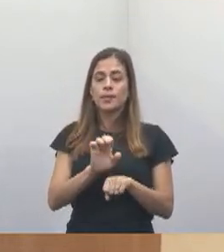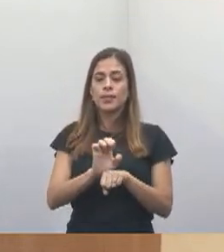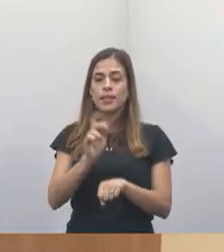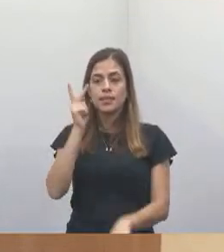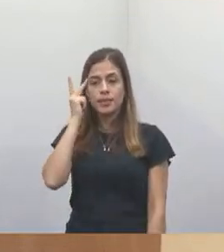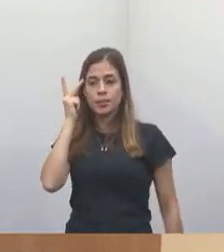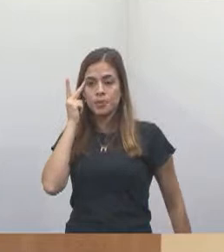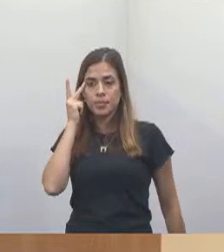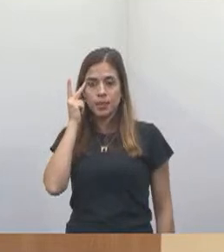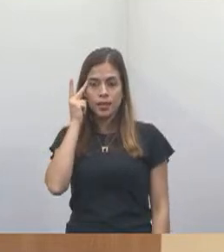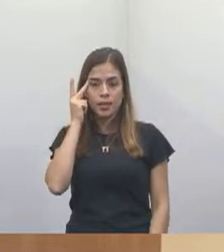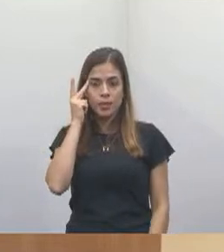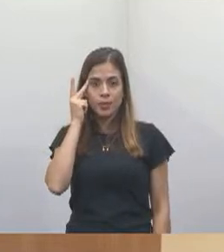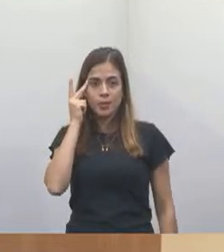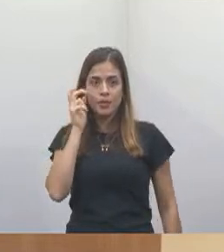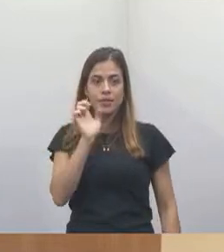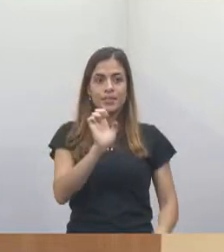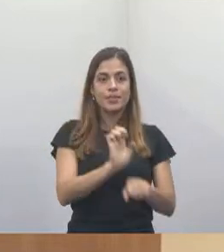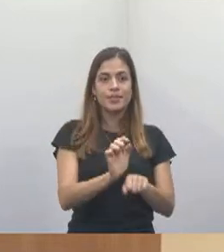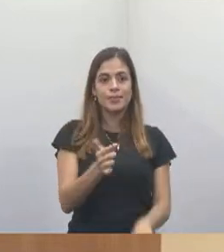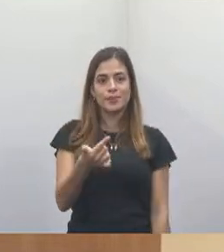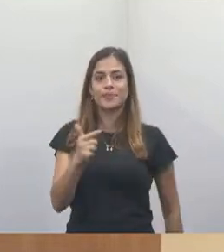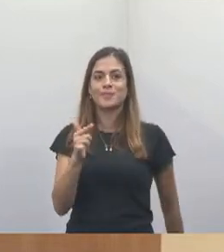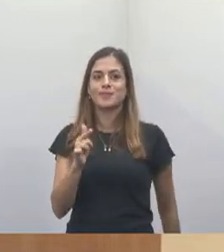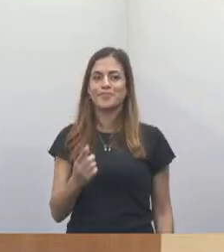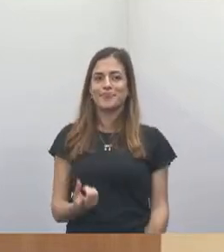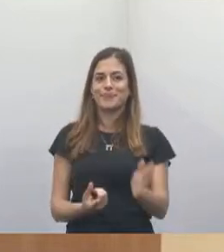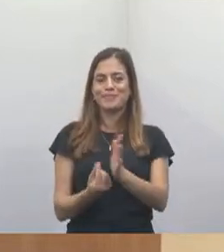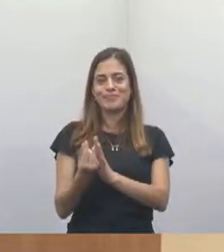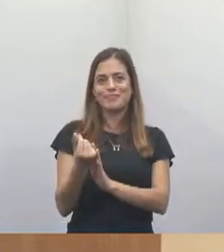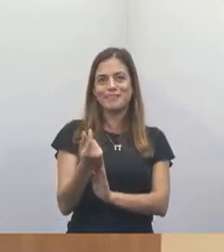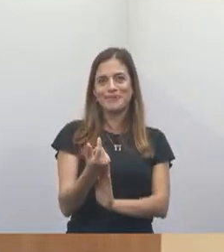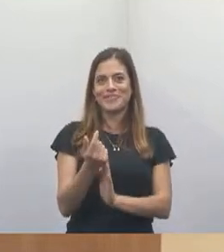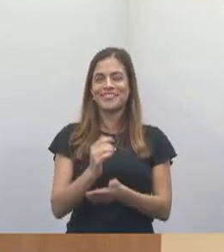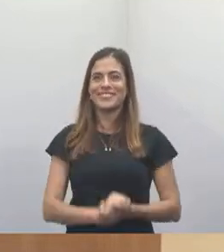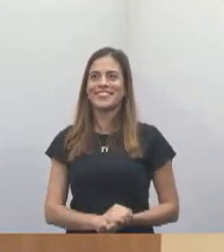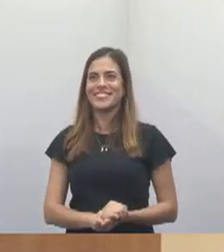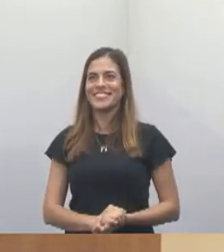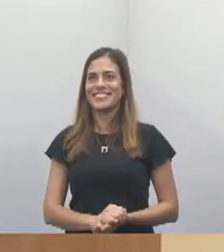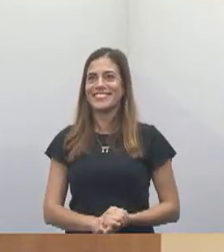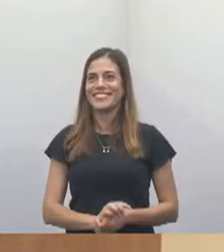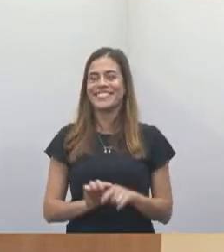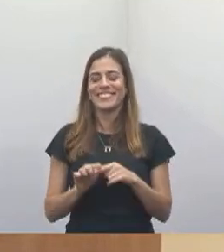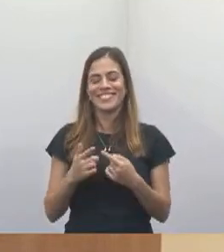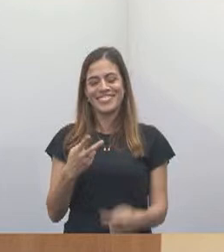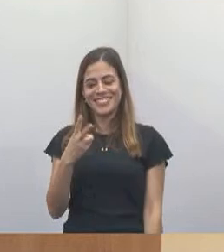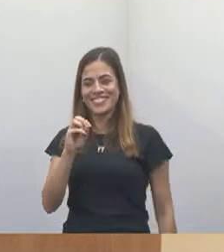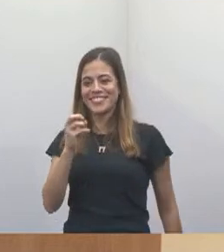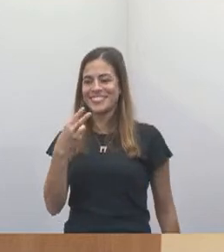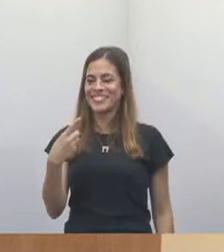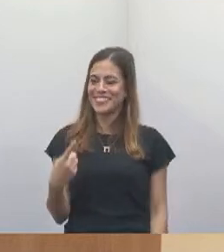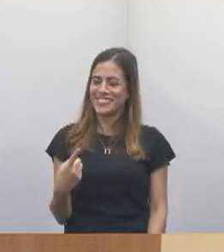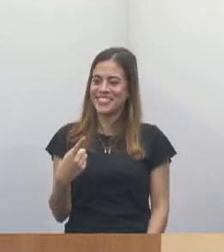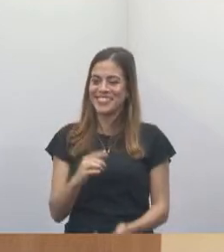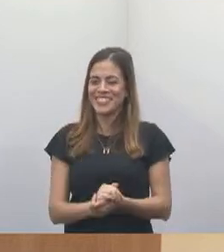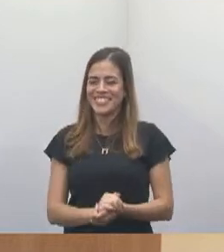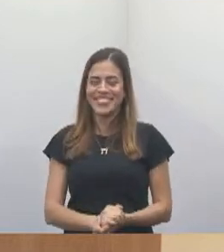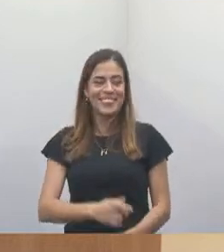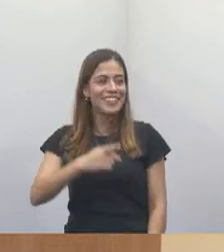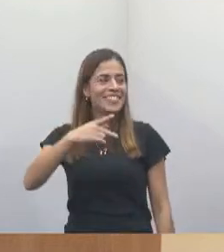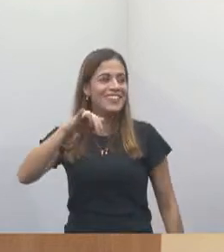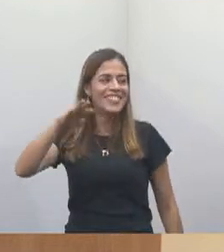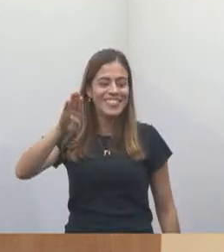tivesse orçamento, vereador Abner. Mas o Estado de São Paulo, em 2021, o PIB do Estado de São Paulo